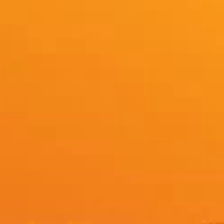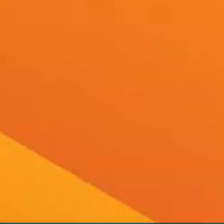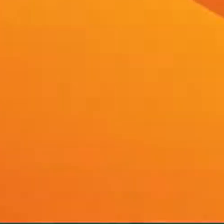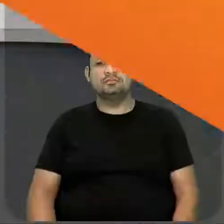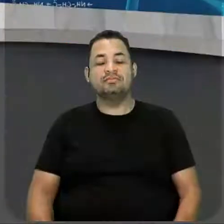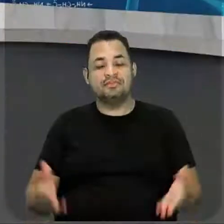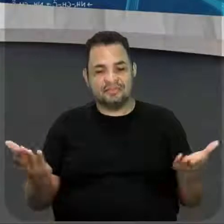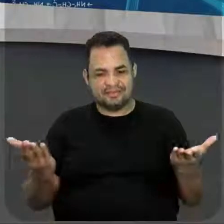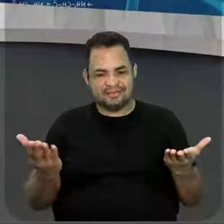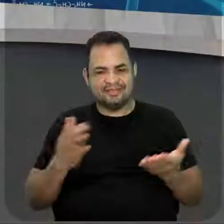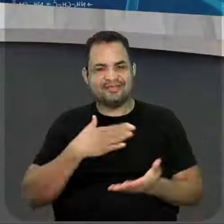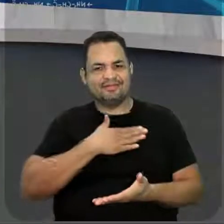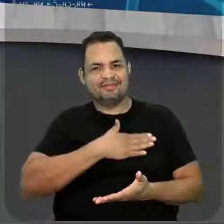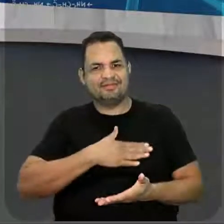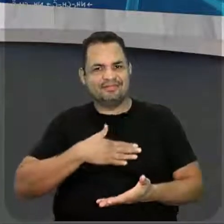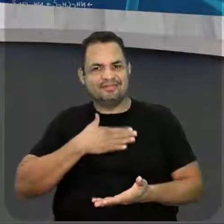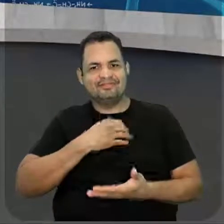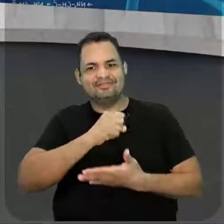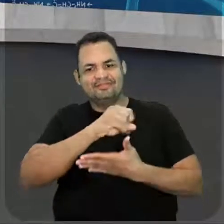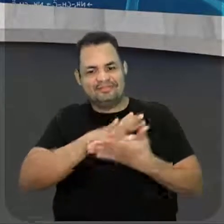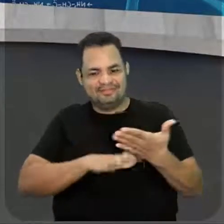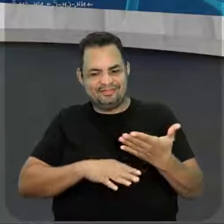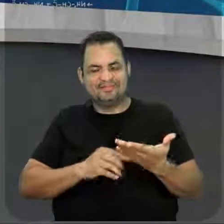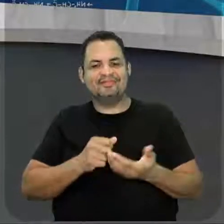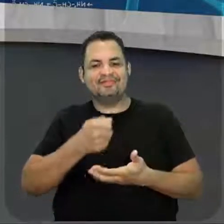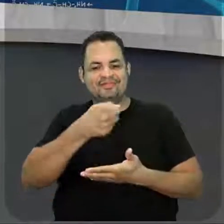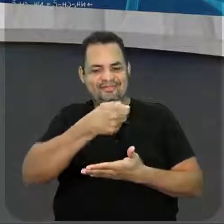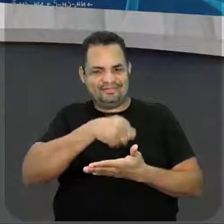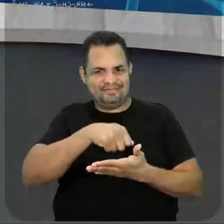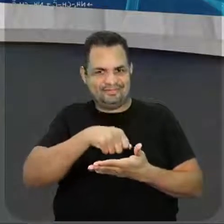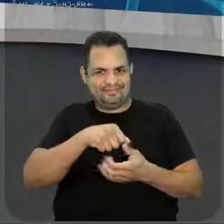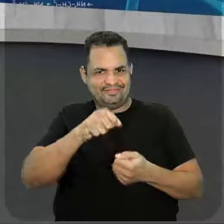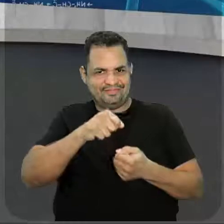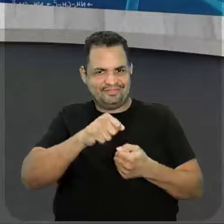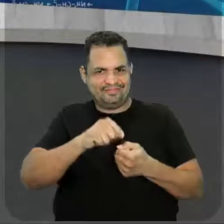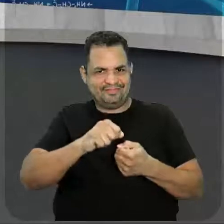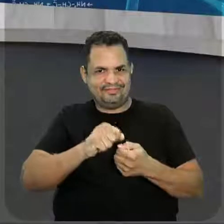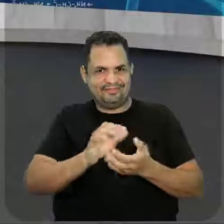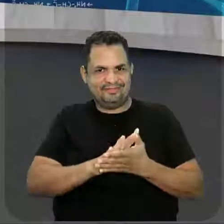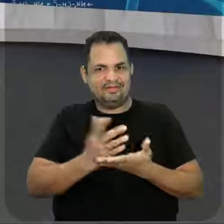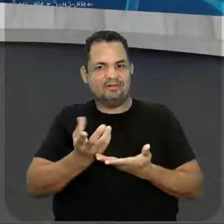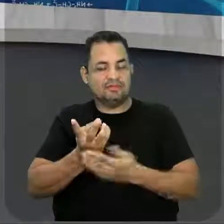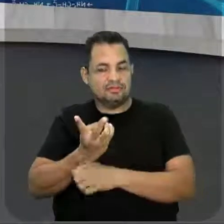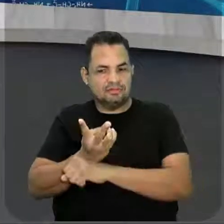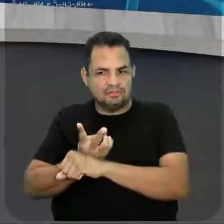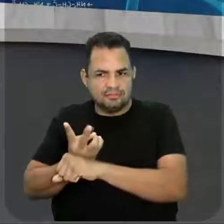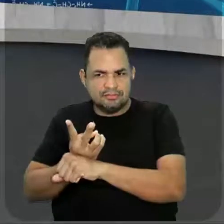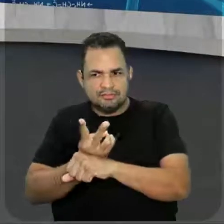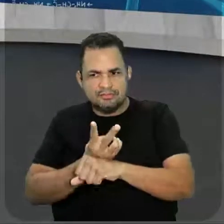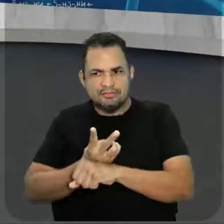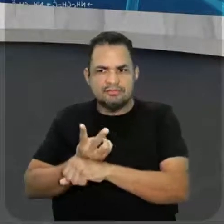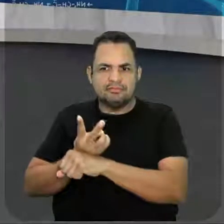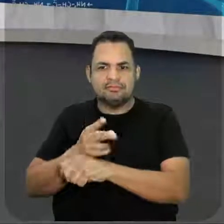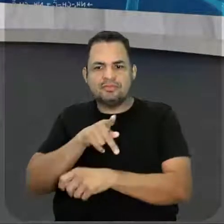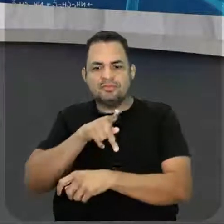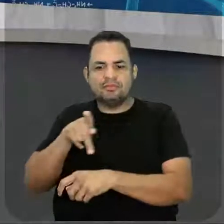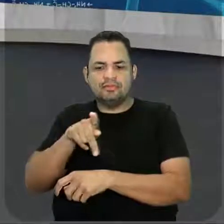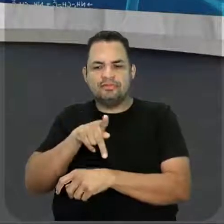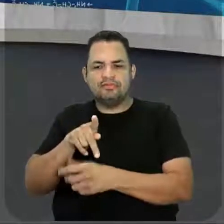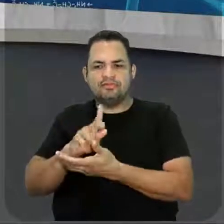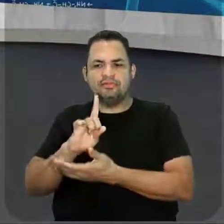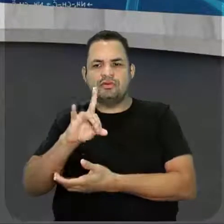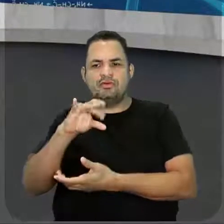E aí, pessoal, vocês gostaram das questões que a gente resolveu? A gente está procurando, eu e o professor Almeida,